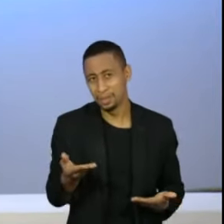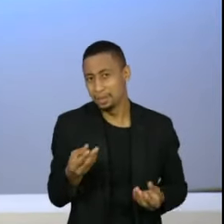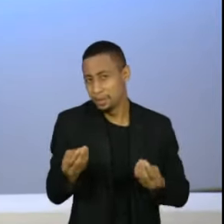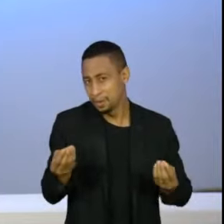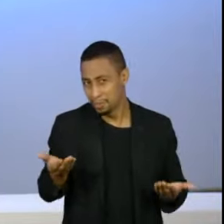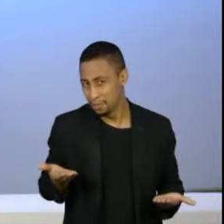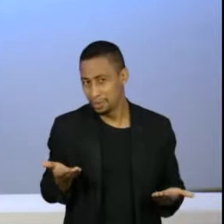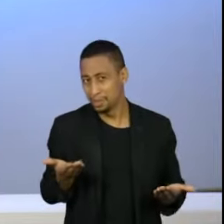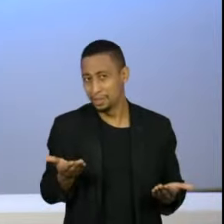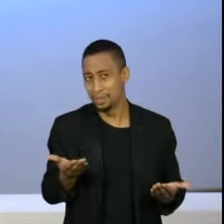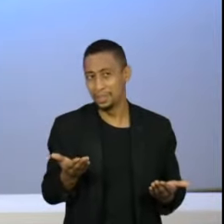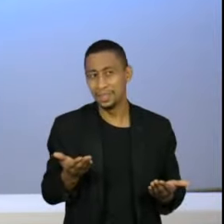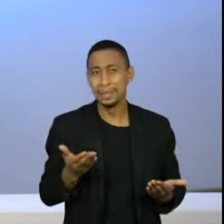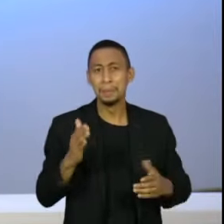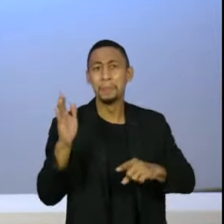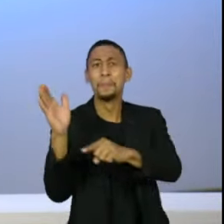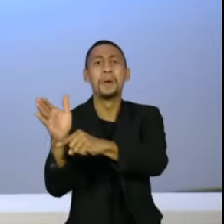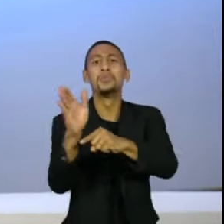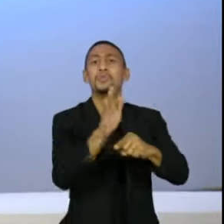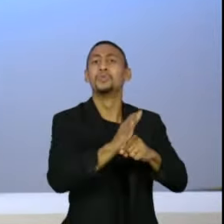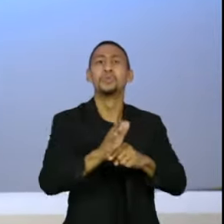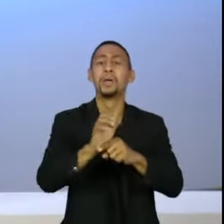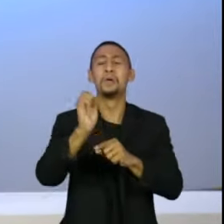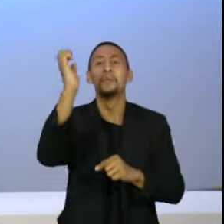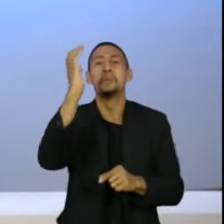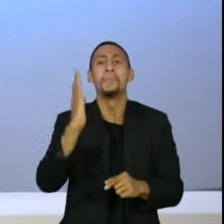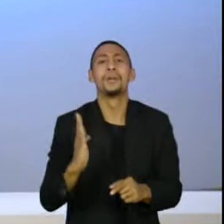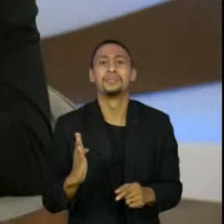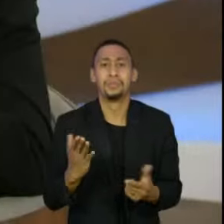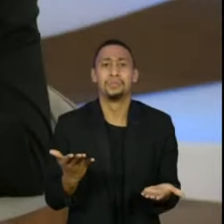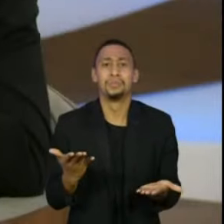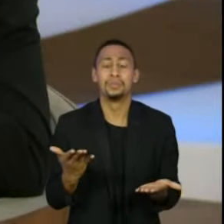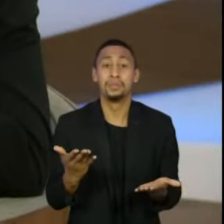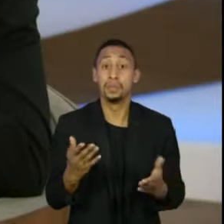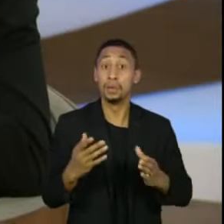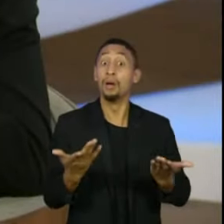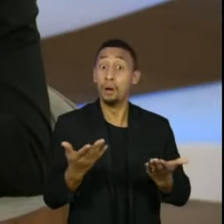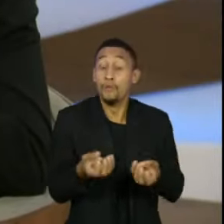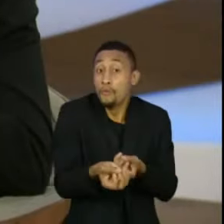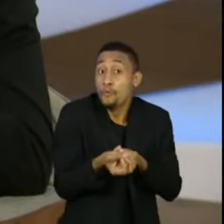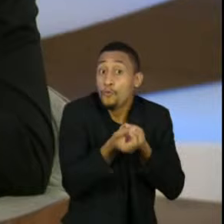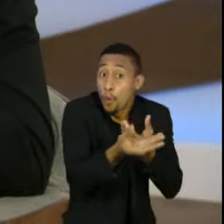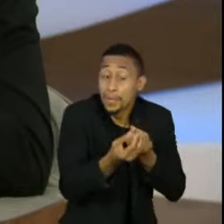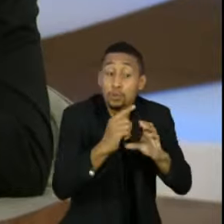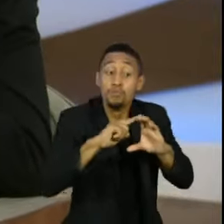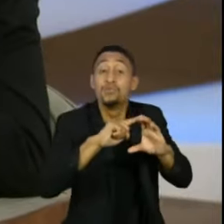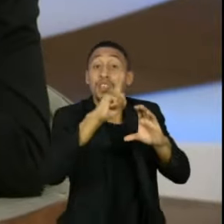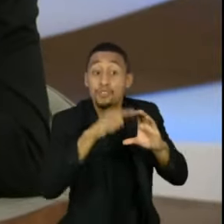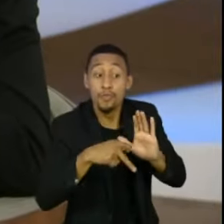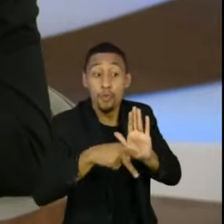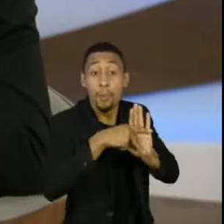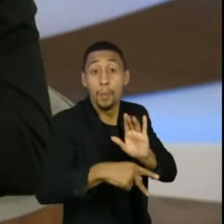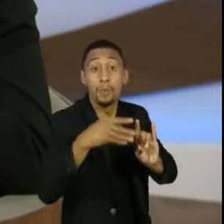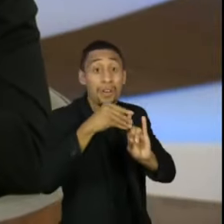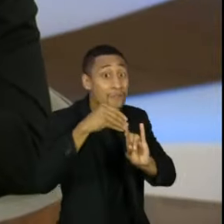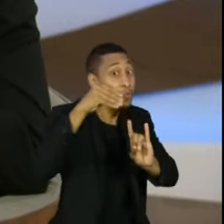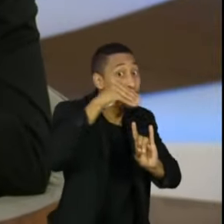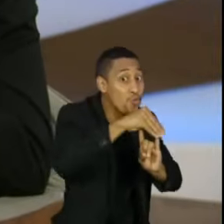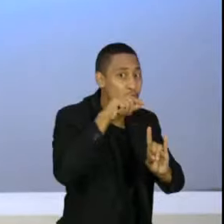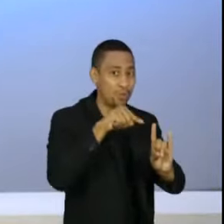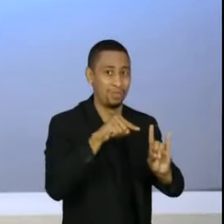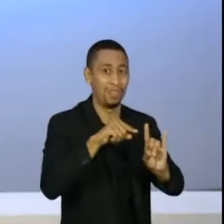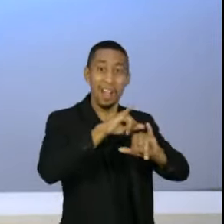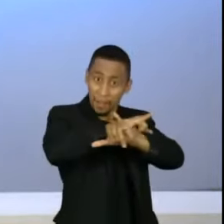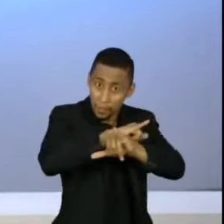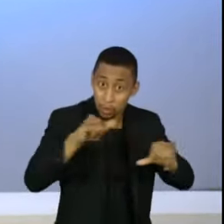ajudar o país? Estou usando um dado científico da Fiocruz, que o disse tanto, risco de colapso no país. Claro. 1